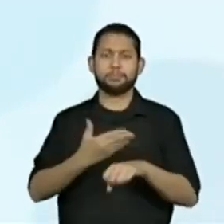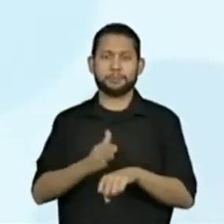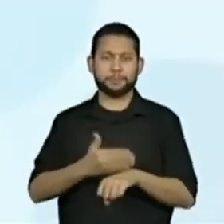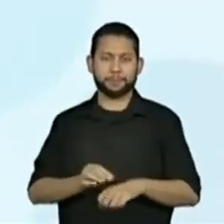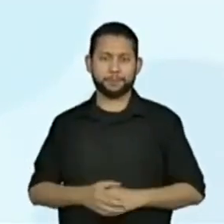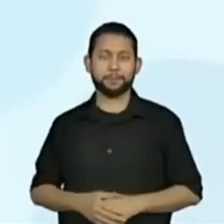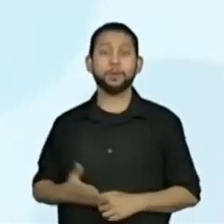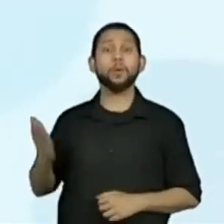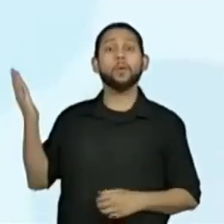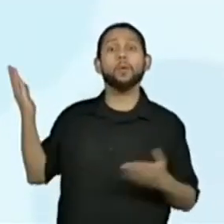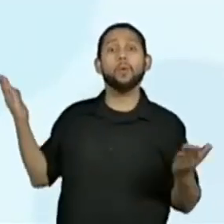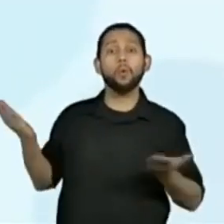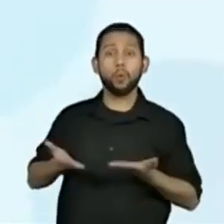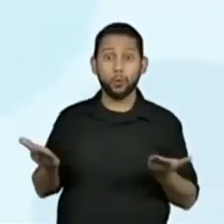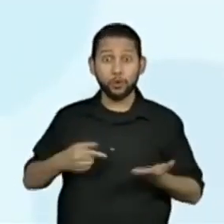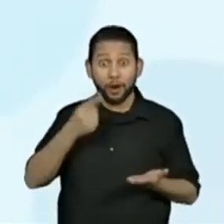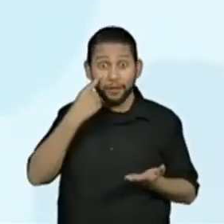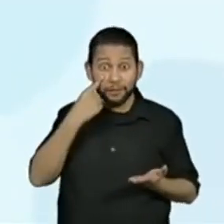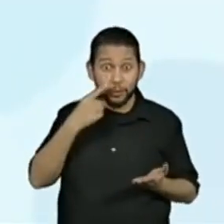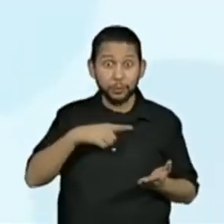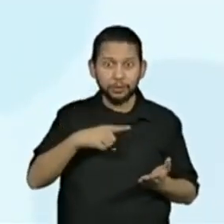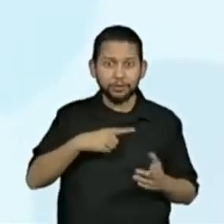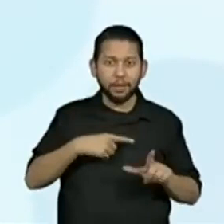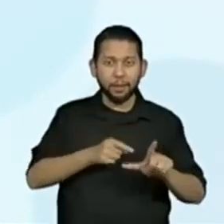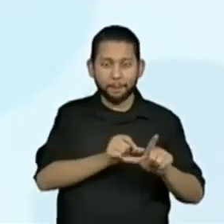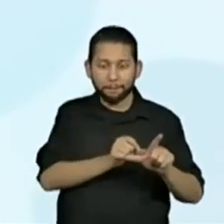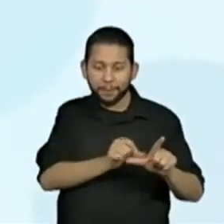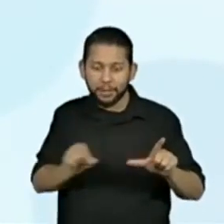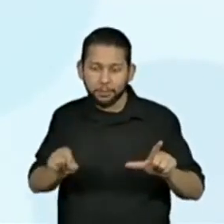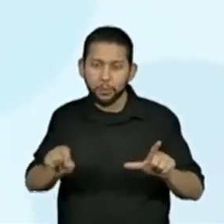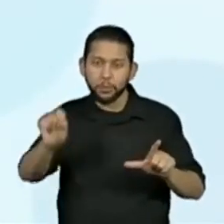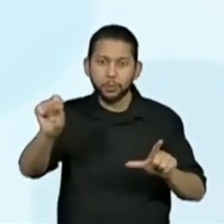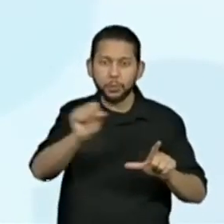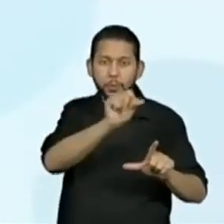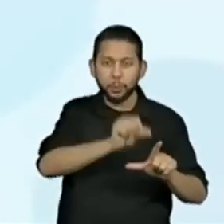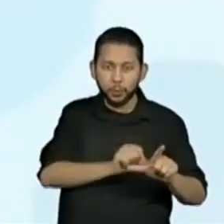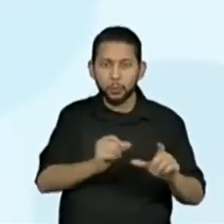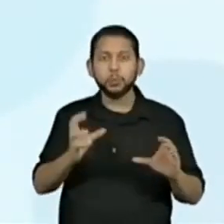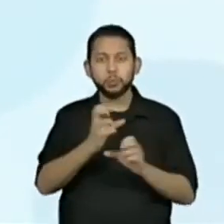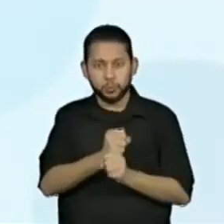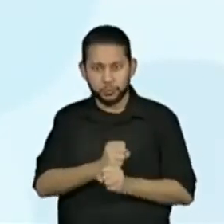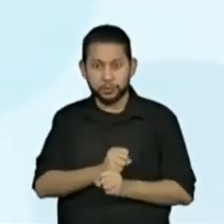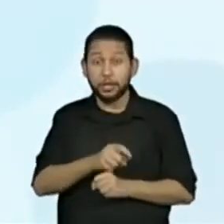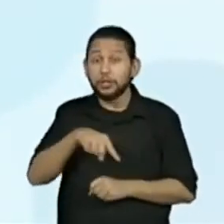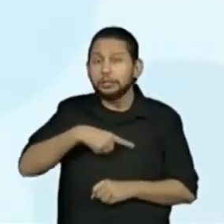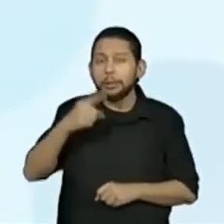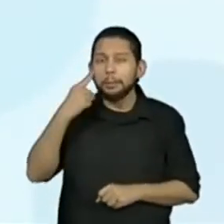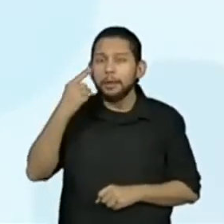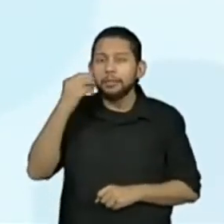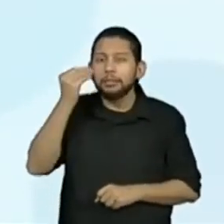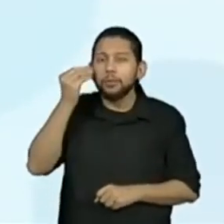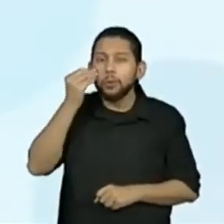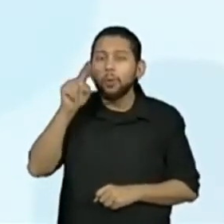estimamos comprimentos de perímetros. Nós realizamos estimativas.